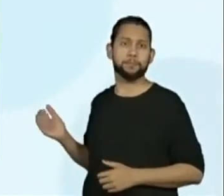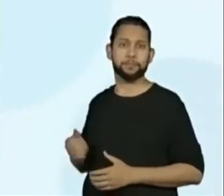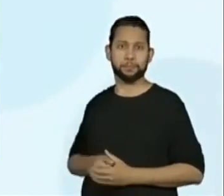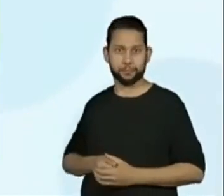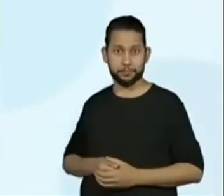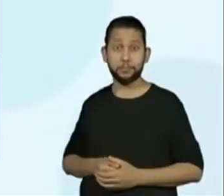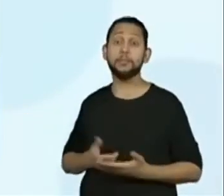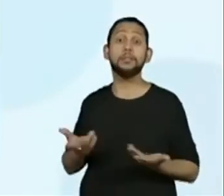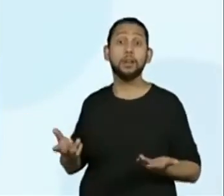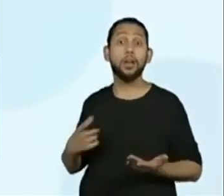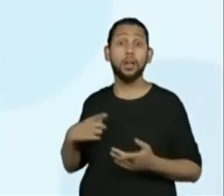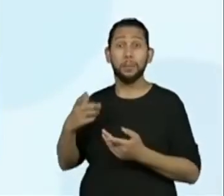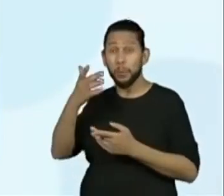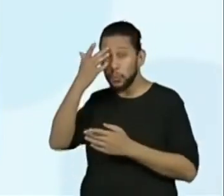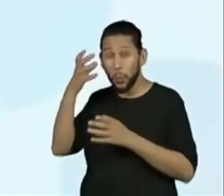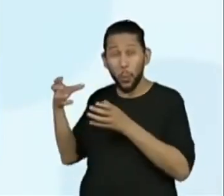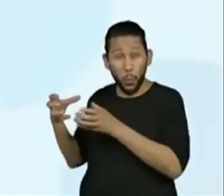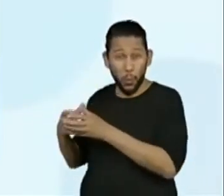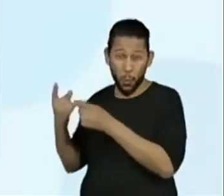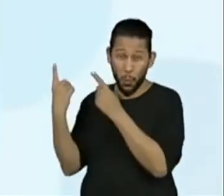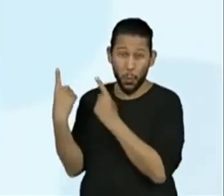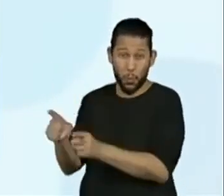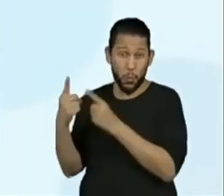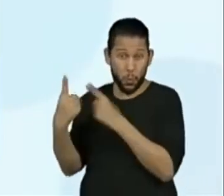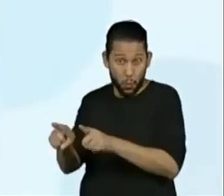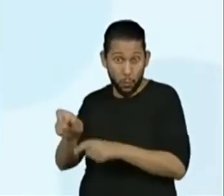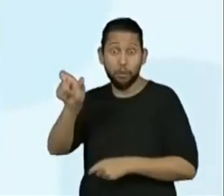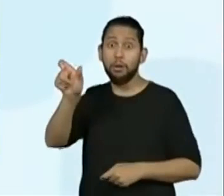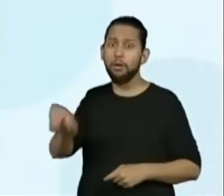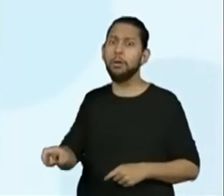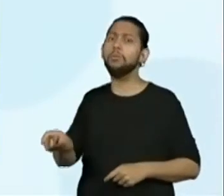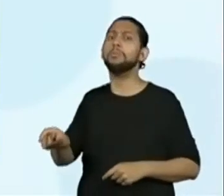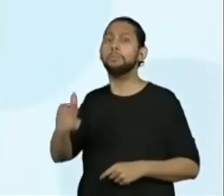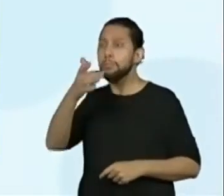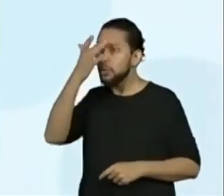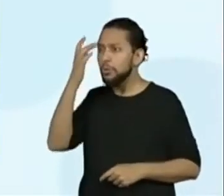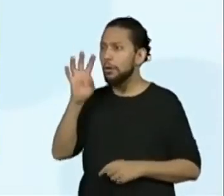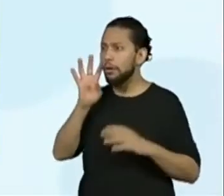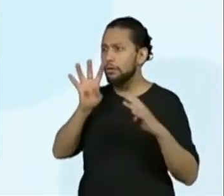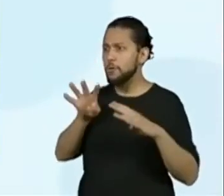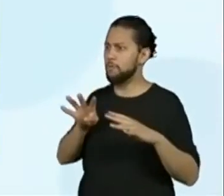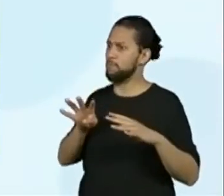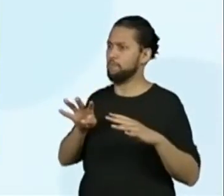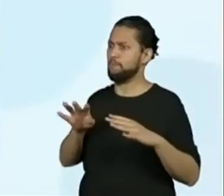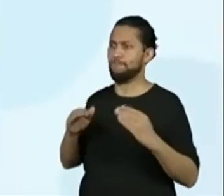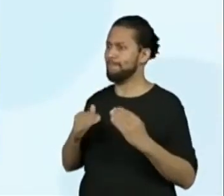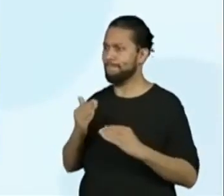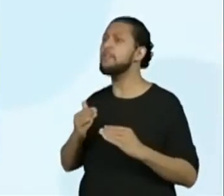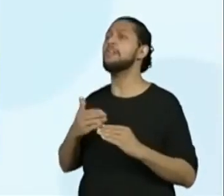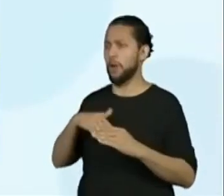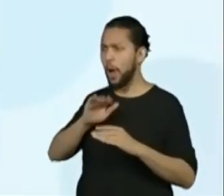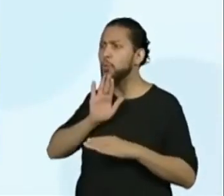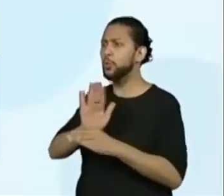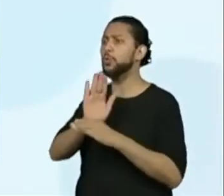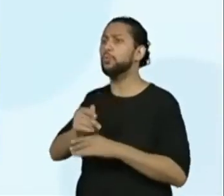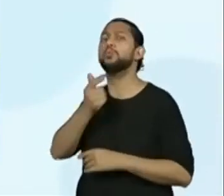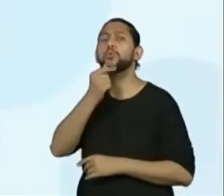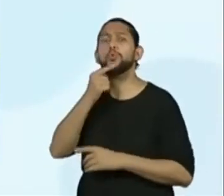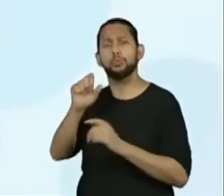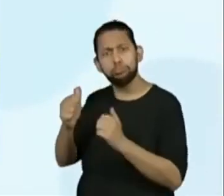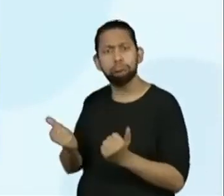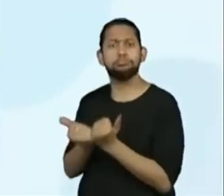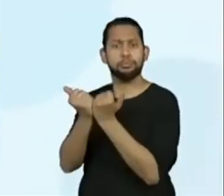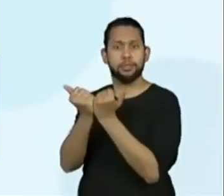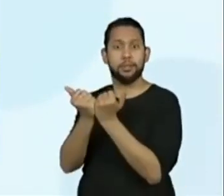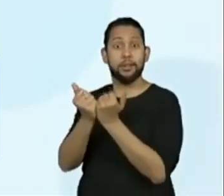Após ataques, garoto já ganhou mais de 800 mil seguidores e até foi presenteado pela Academia Brasileira